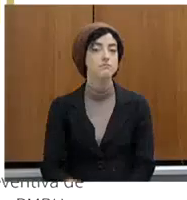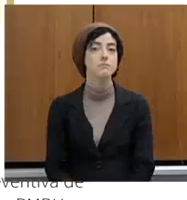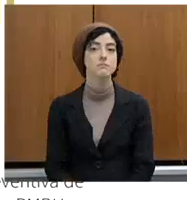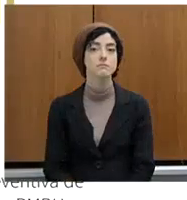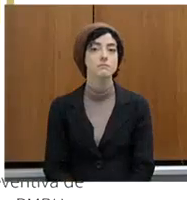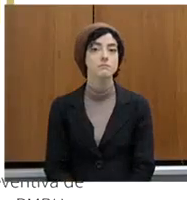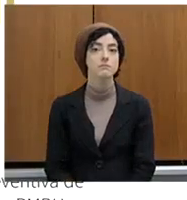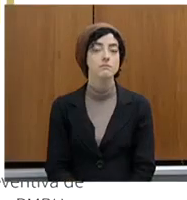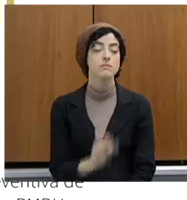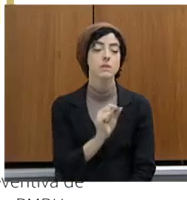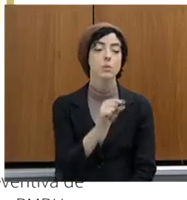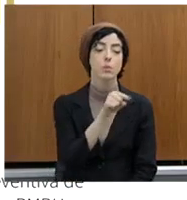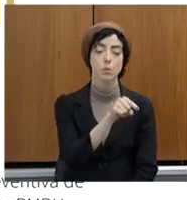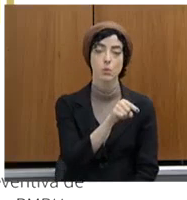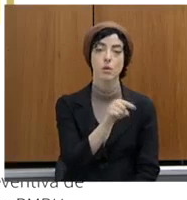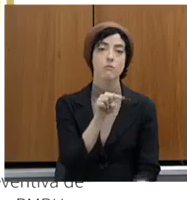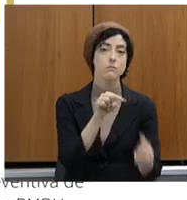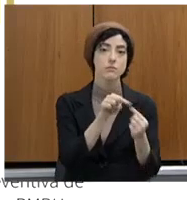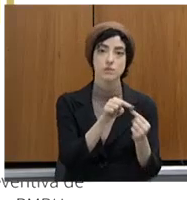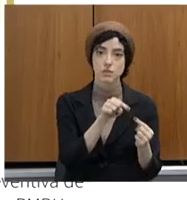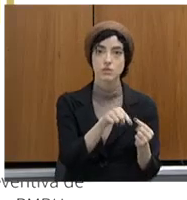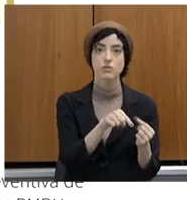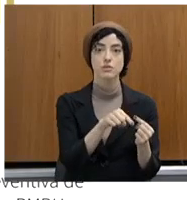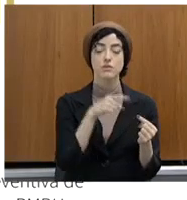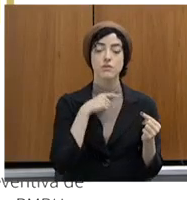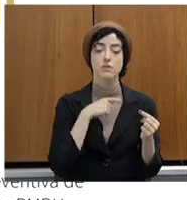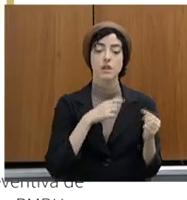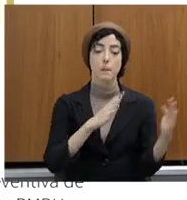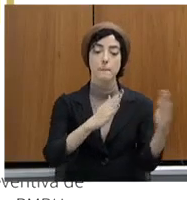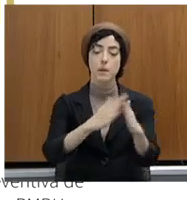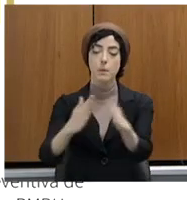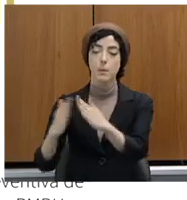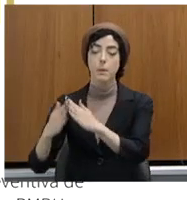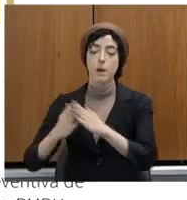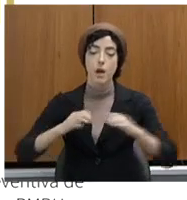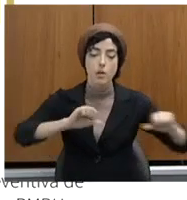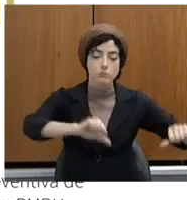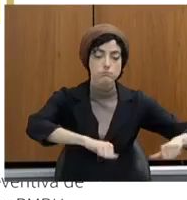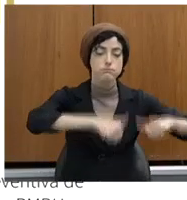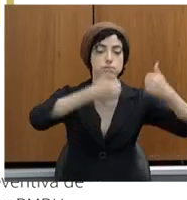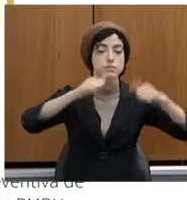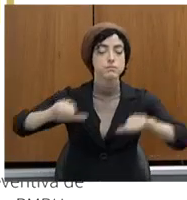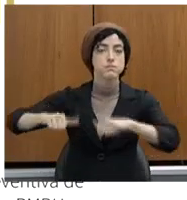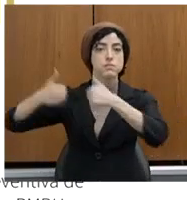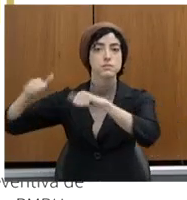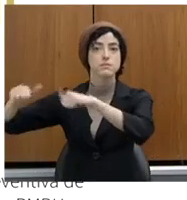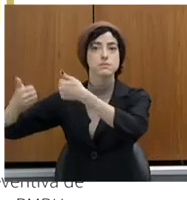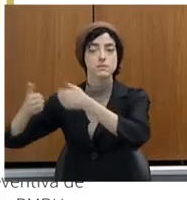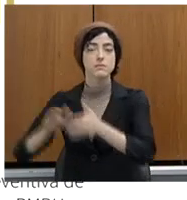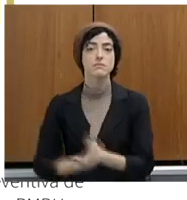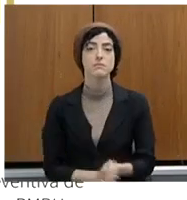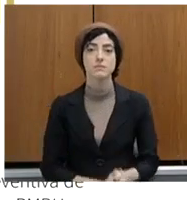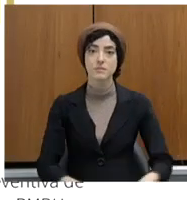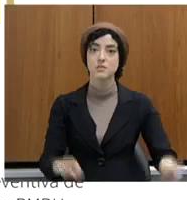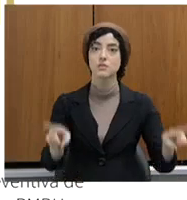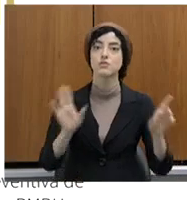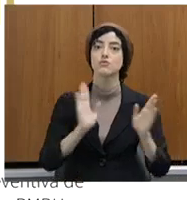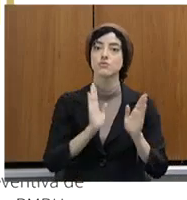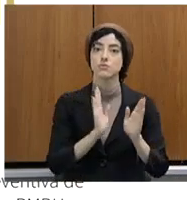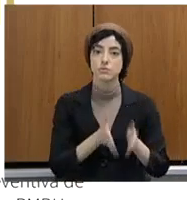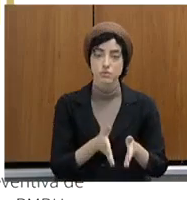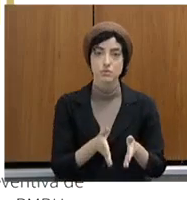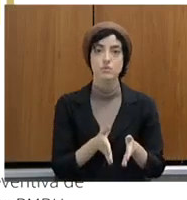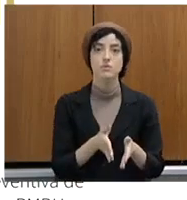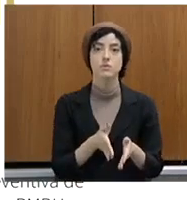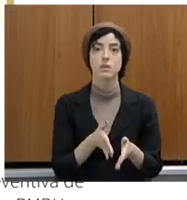reestruturação de unidades, alcançando aí 146 unidades da Polícia Civil destinatárias desse